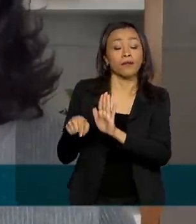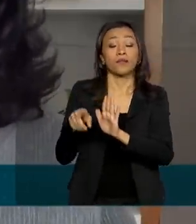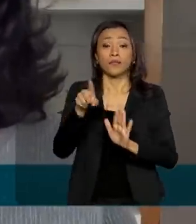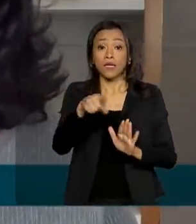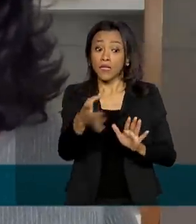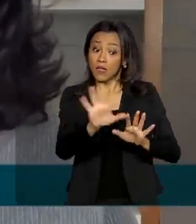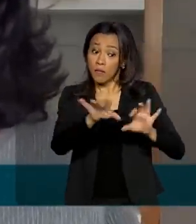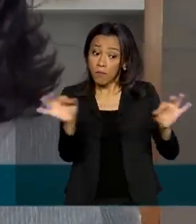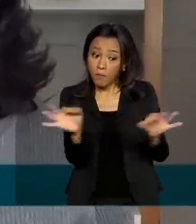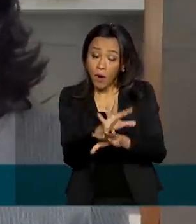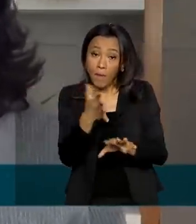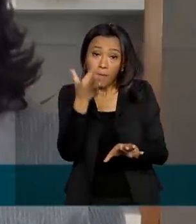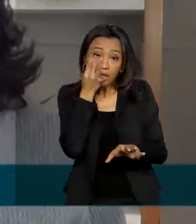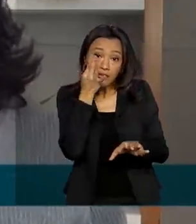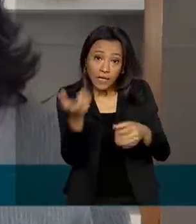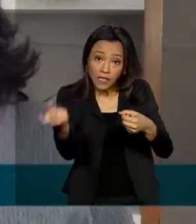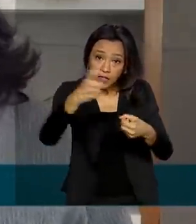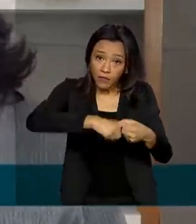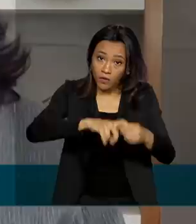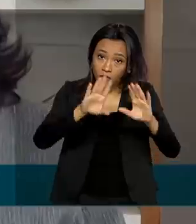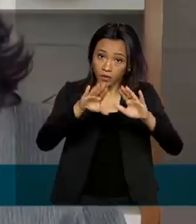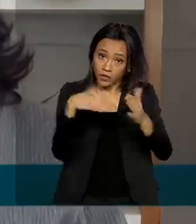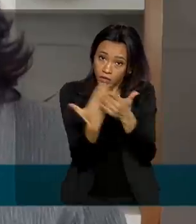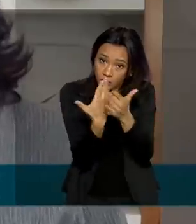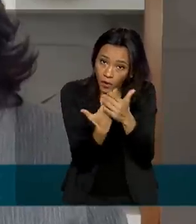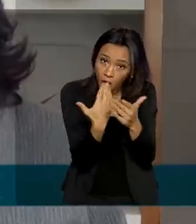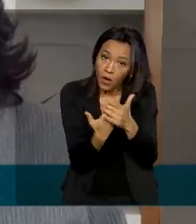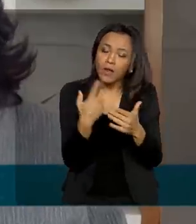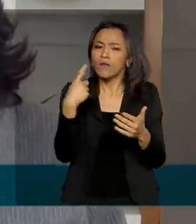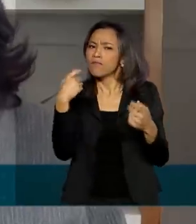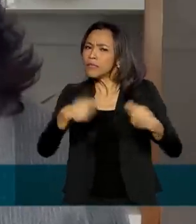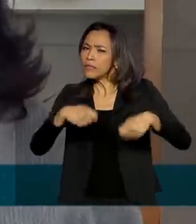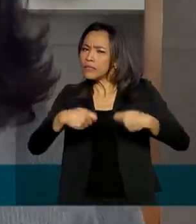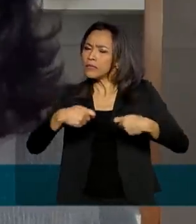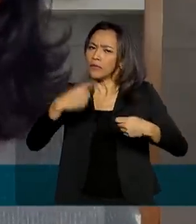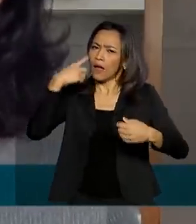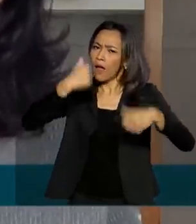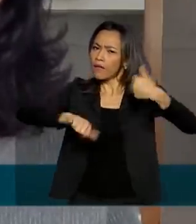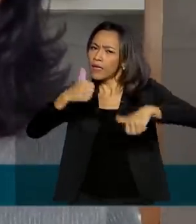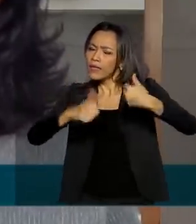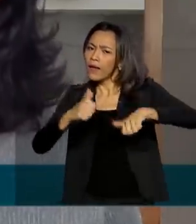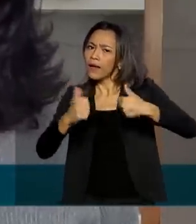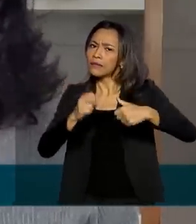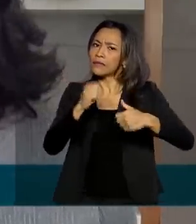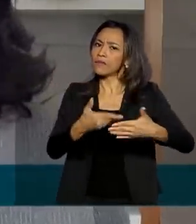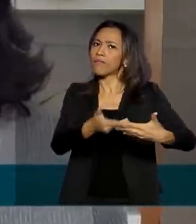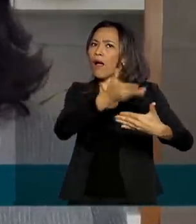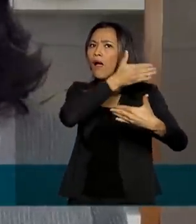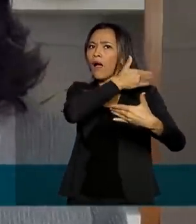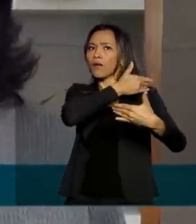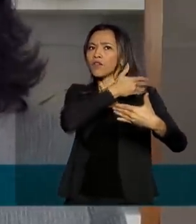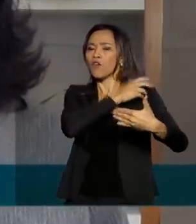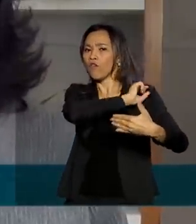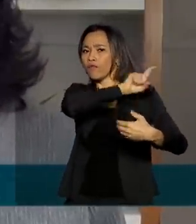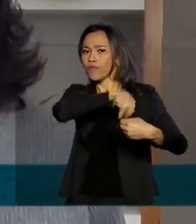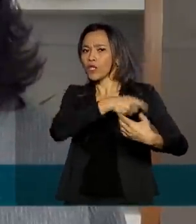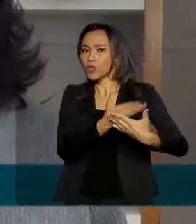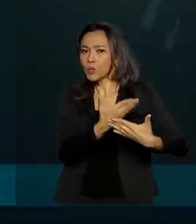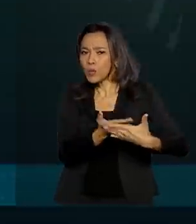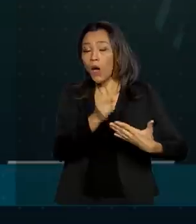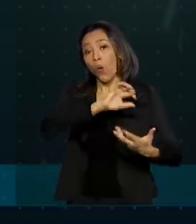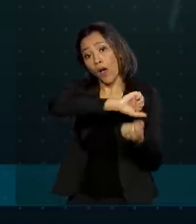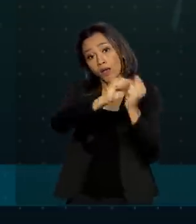aulas presenciais, as escolas devem avaliar se será preciso rever o conteúdo e readequar o calendário